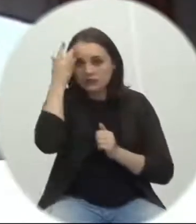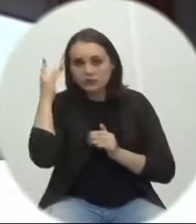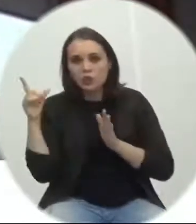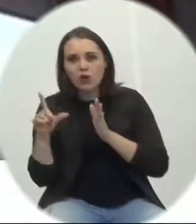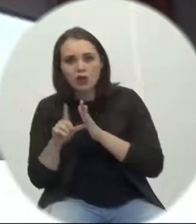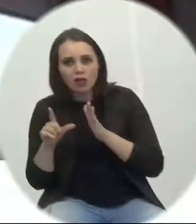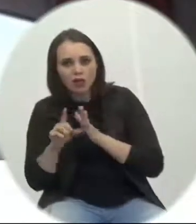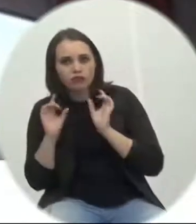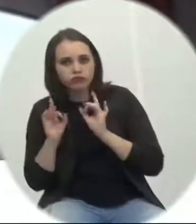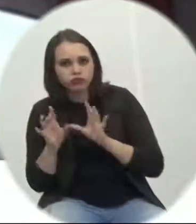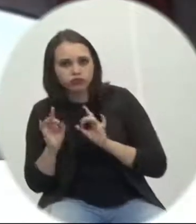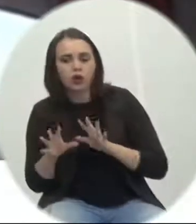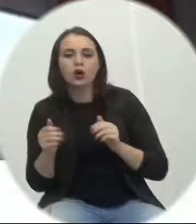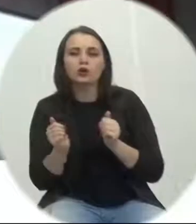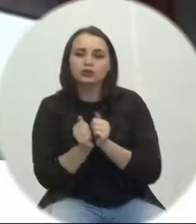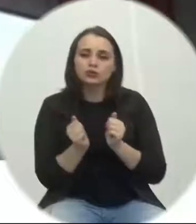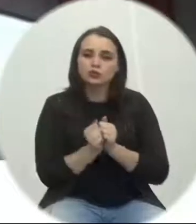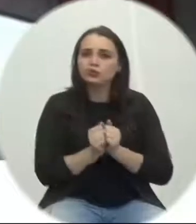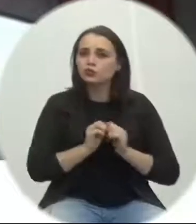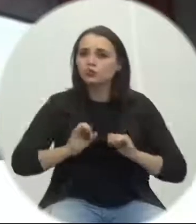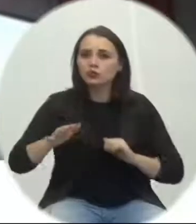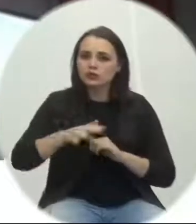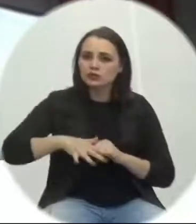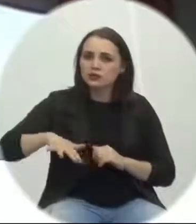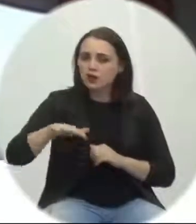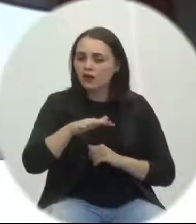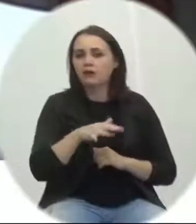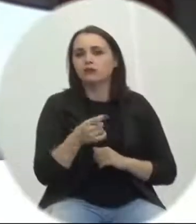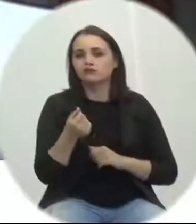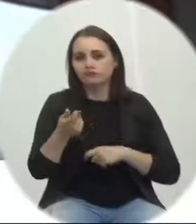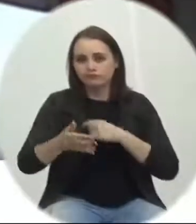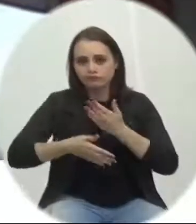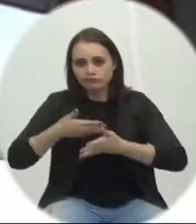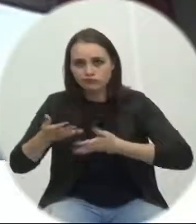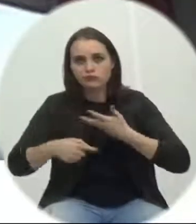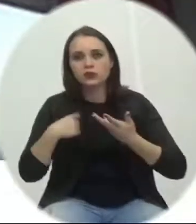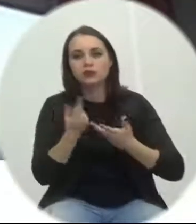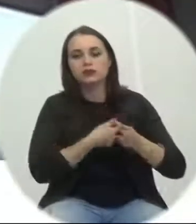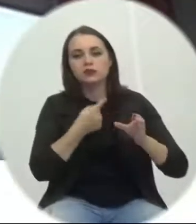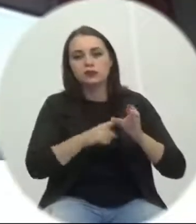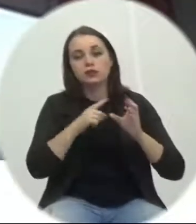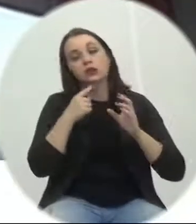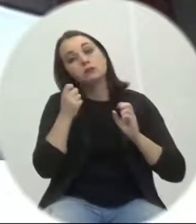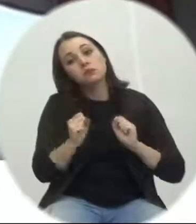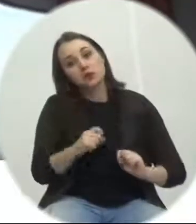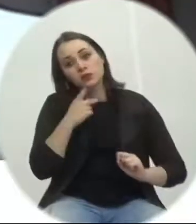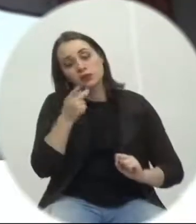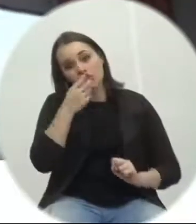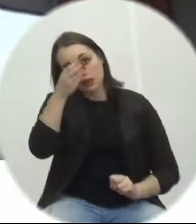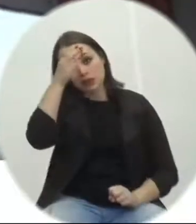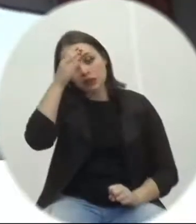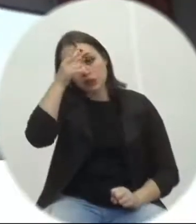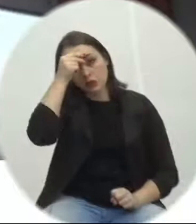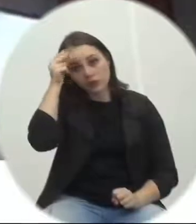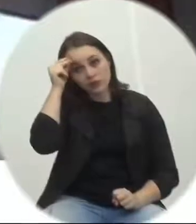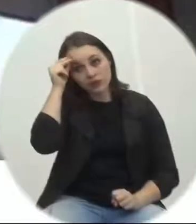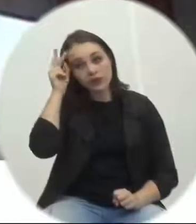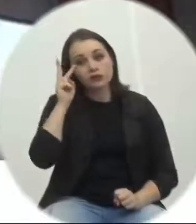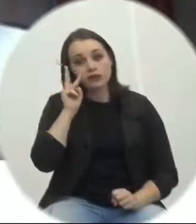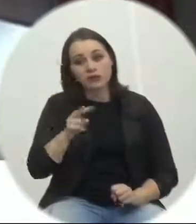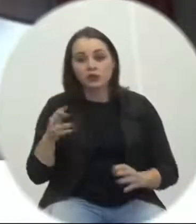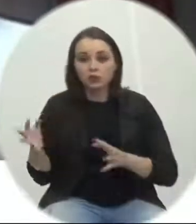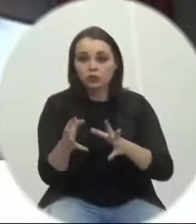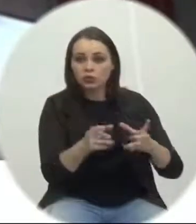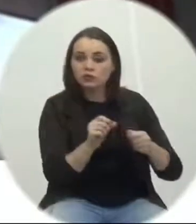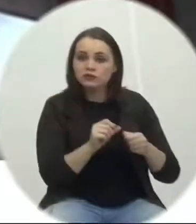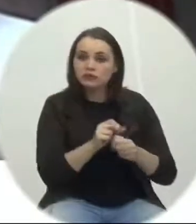lado do comércio na nossa cidade. Então, podemos dizer que o prefeito está, diante disso, fazendo